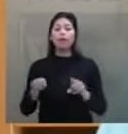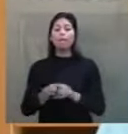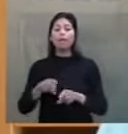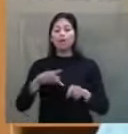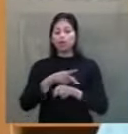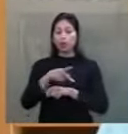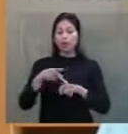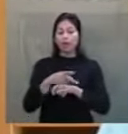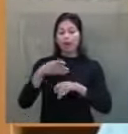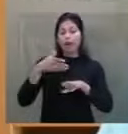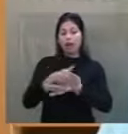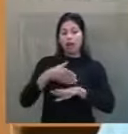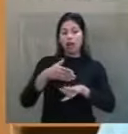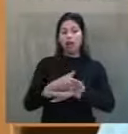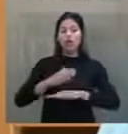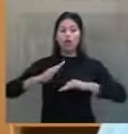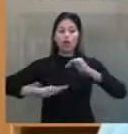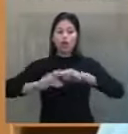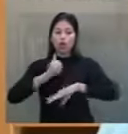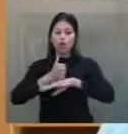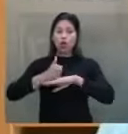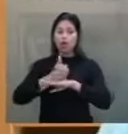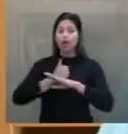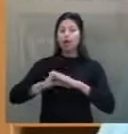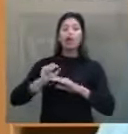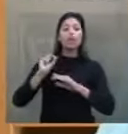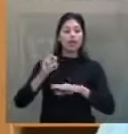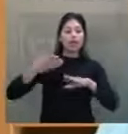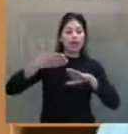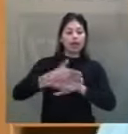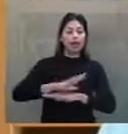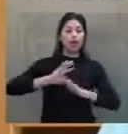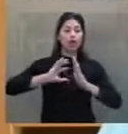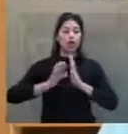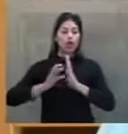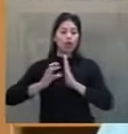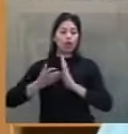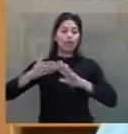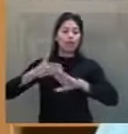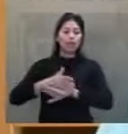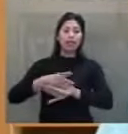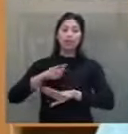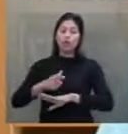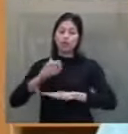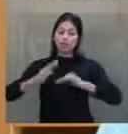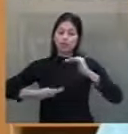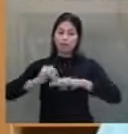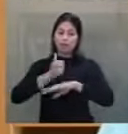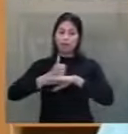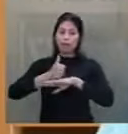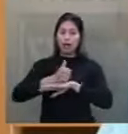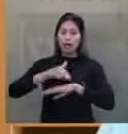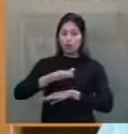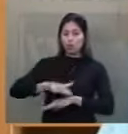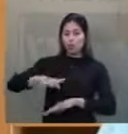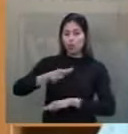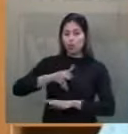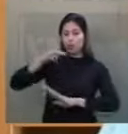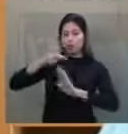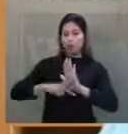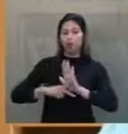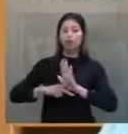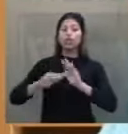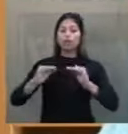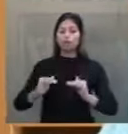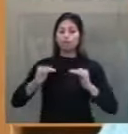ingressaram na profissão através de concurso público e que tem nos estatutos e nos planos de carreira da categoria as fontes